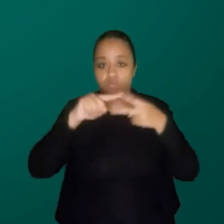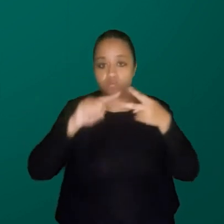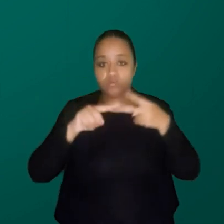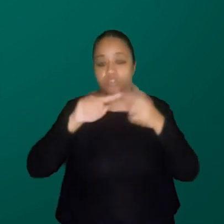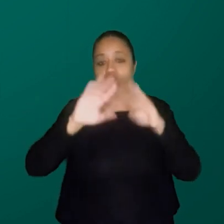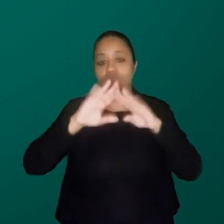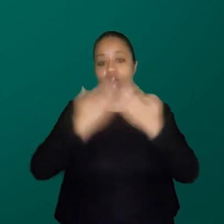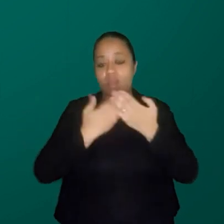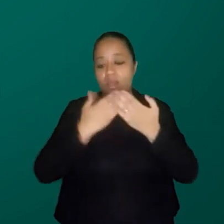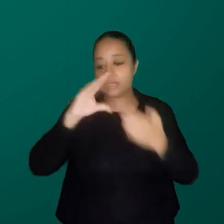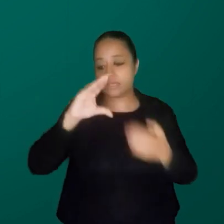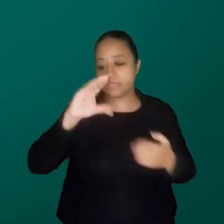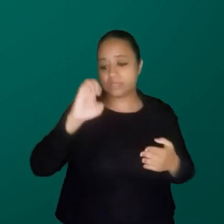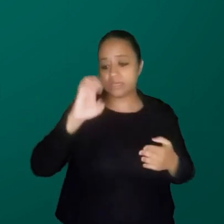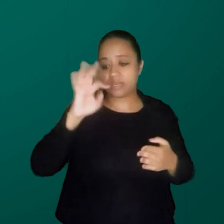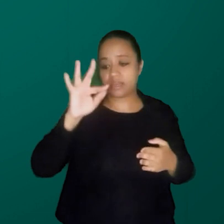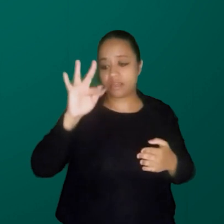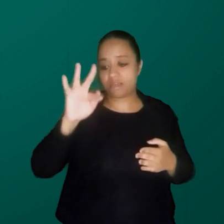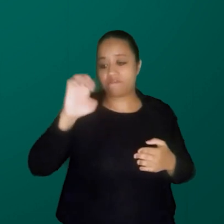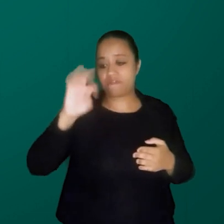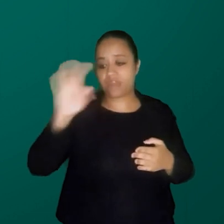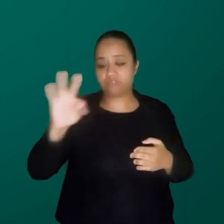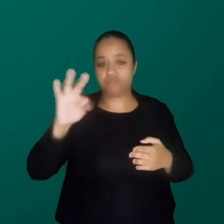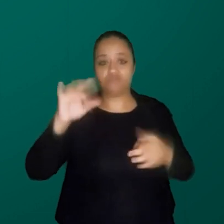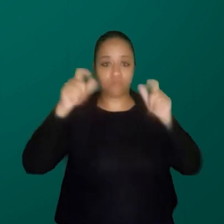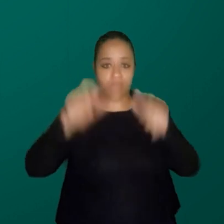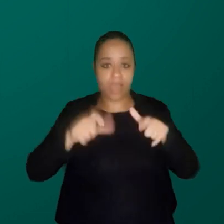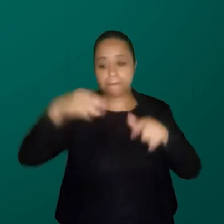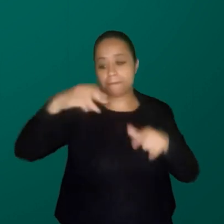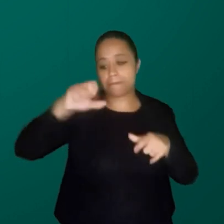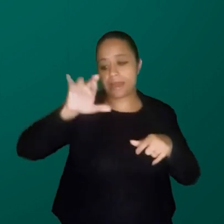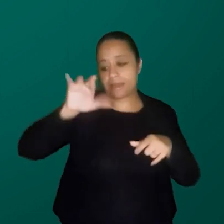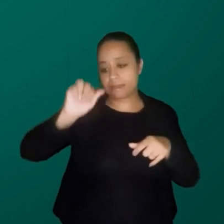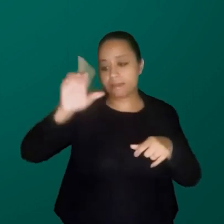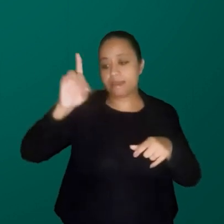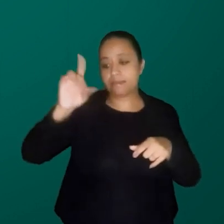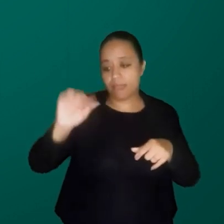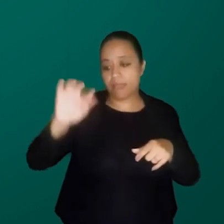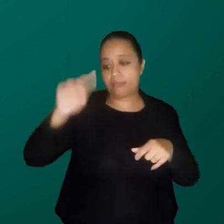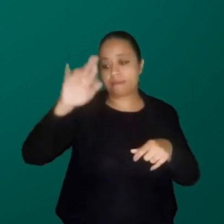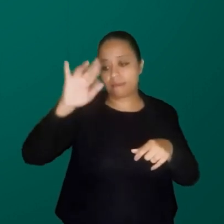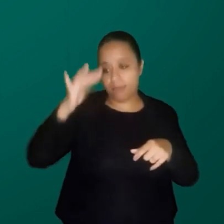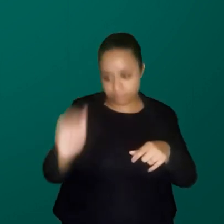um ciclo que a gente realizou esse ano. E a gente nota, assim, nas meninas,